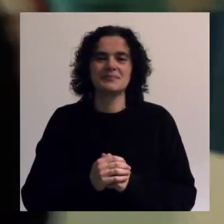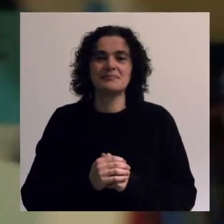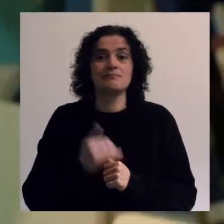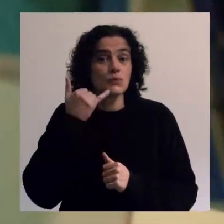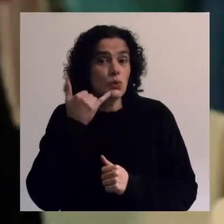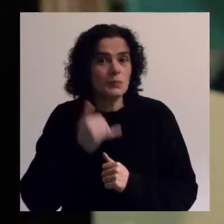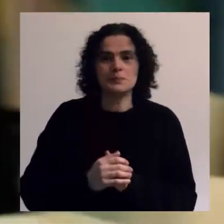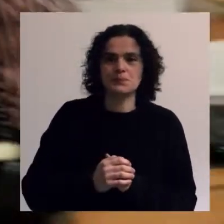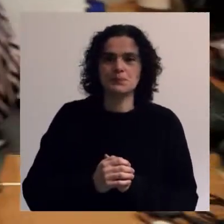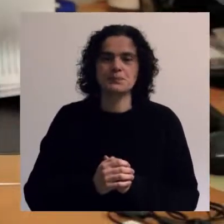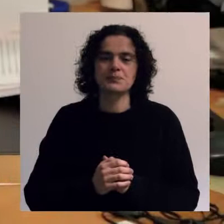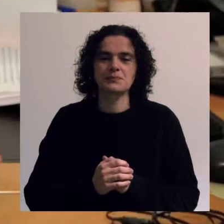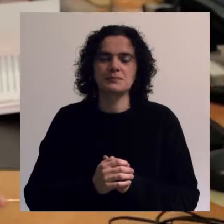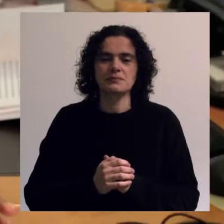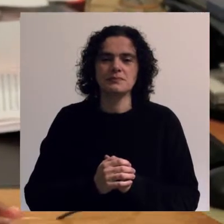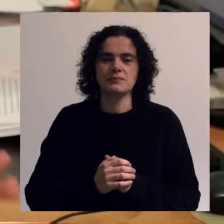Estou.